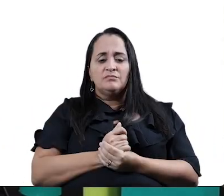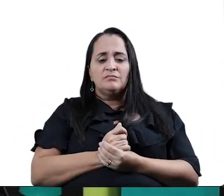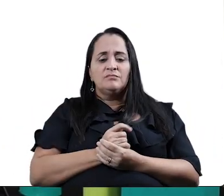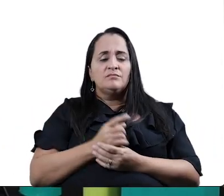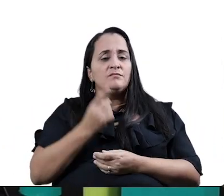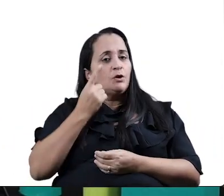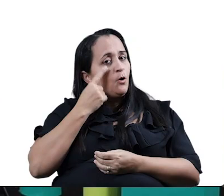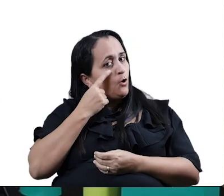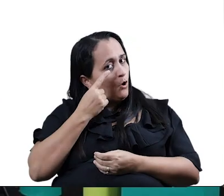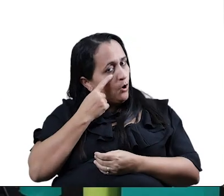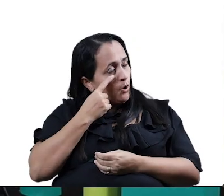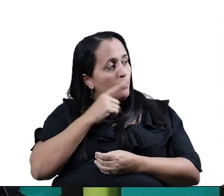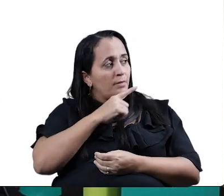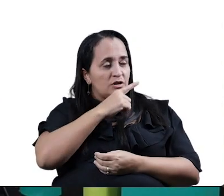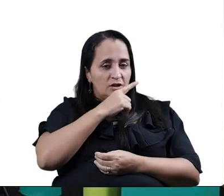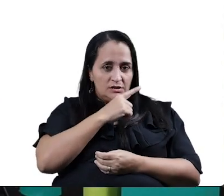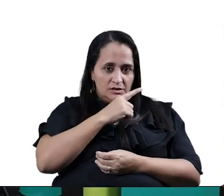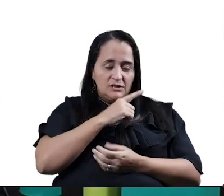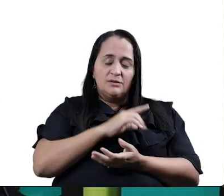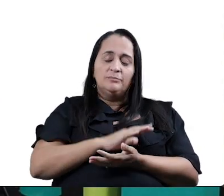Olha, preste atenção.